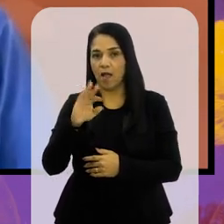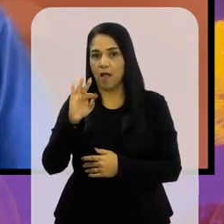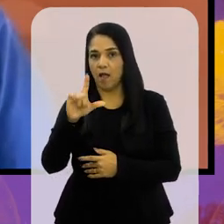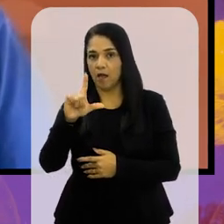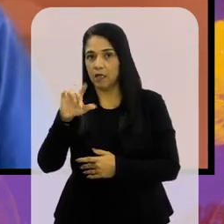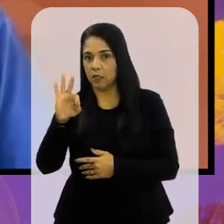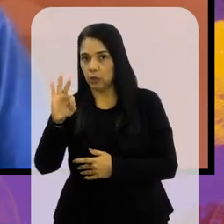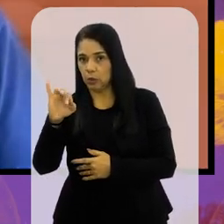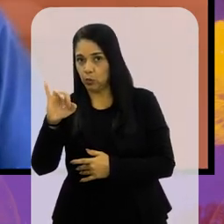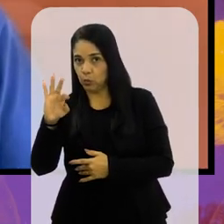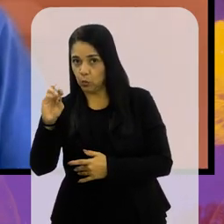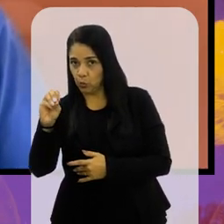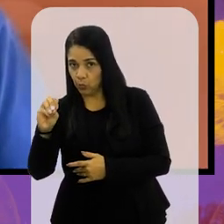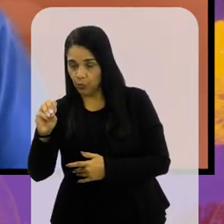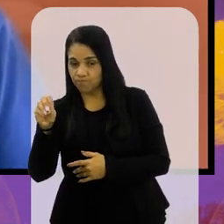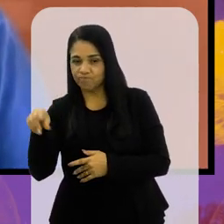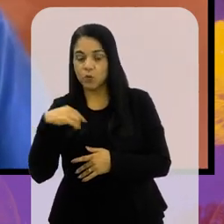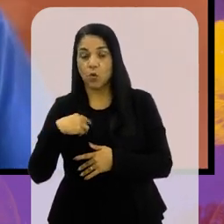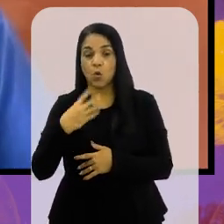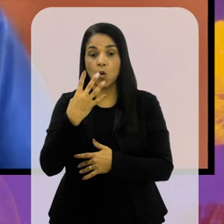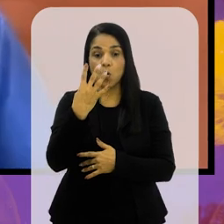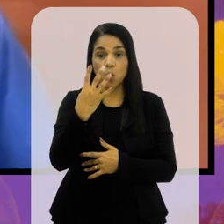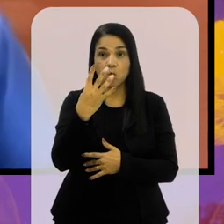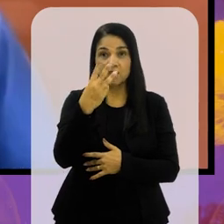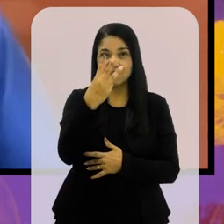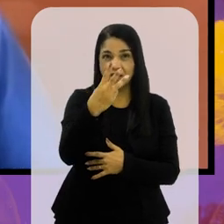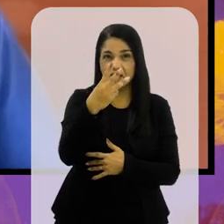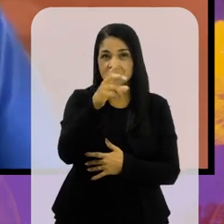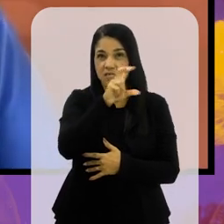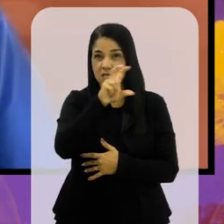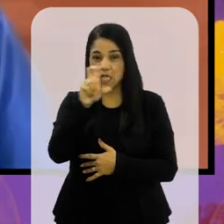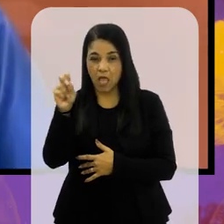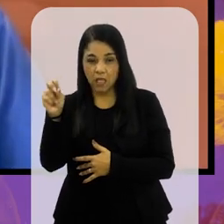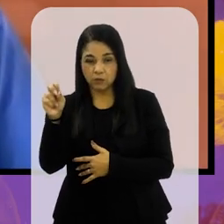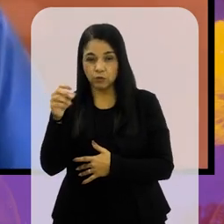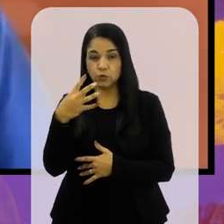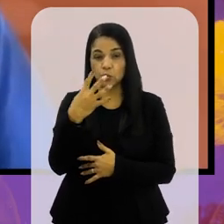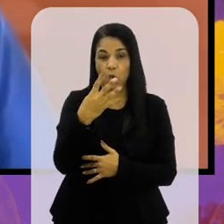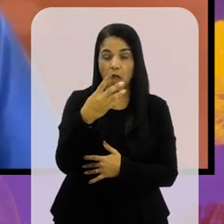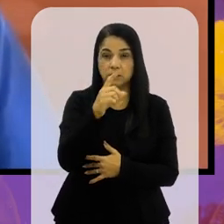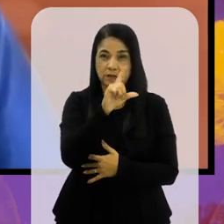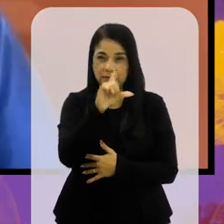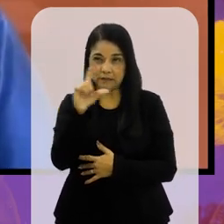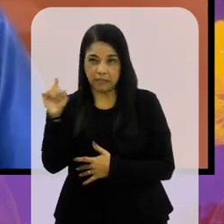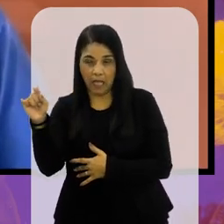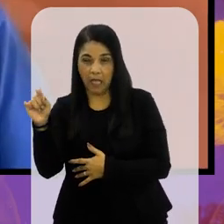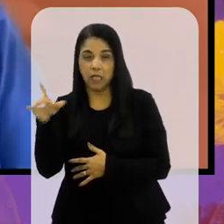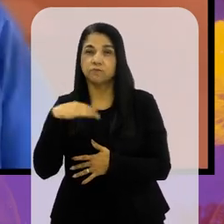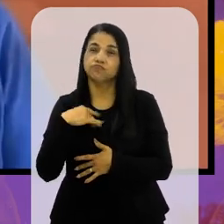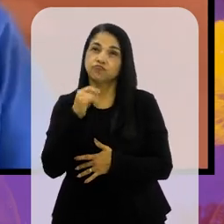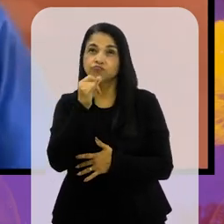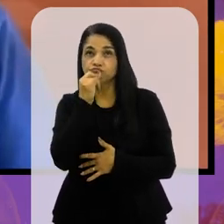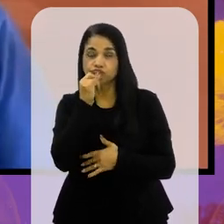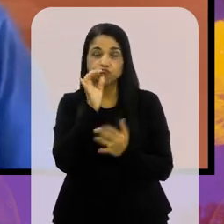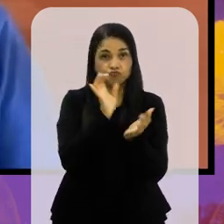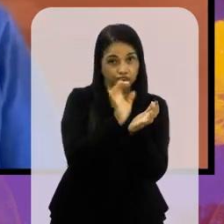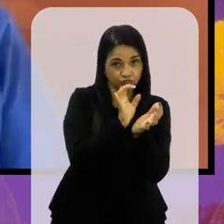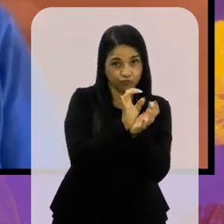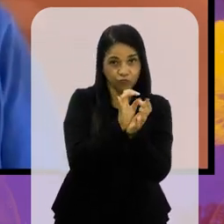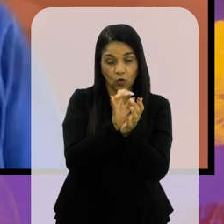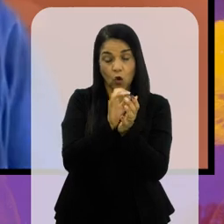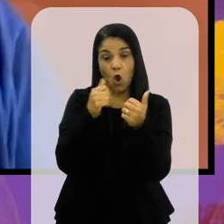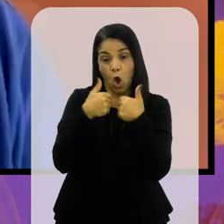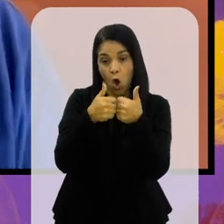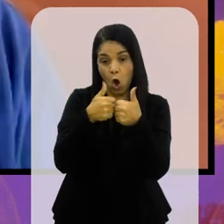Aí você pega o... Eu estou falando de nós, não estou falando da seleção, né? do time. Eu vou falar do time, então. Pega um